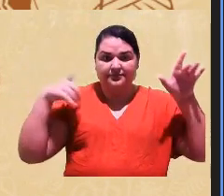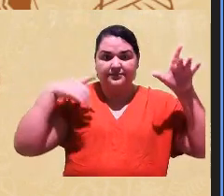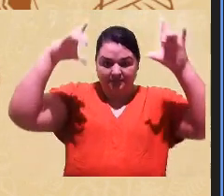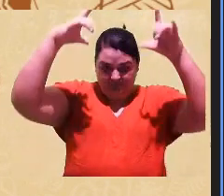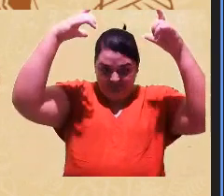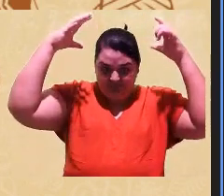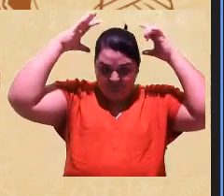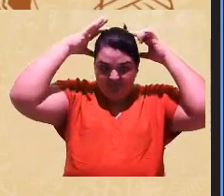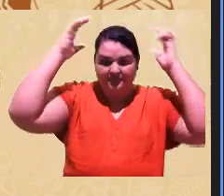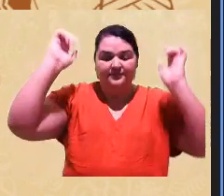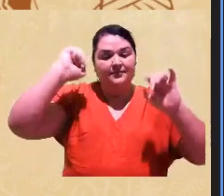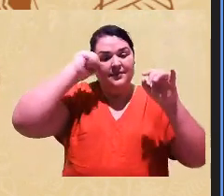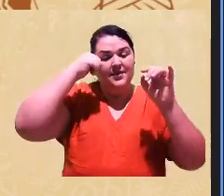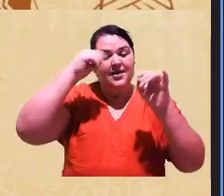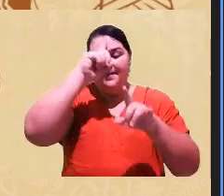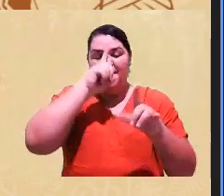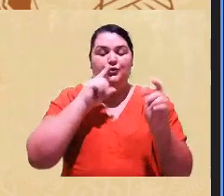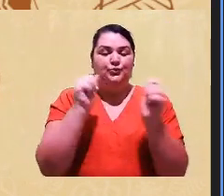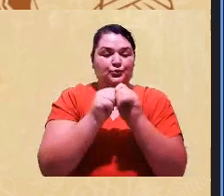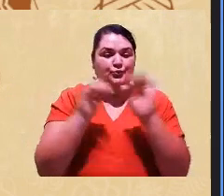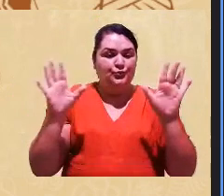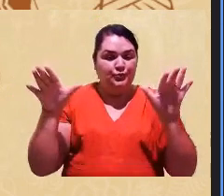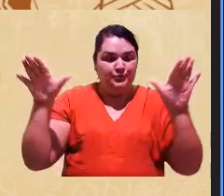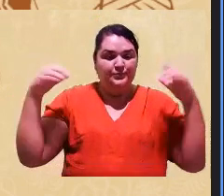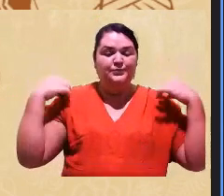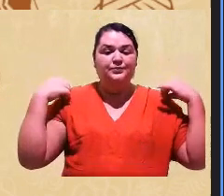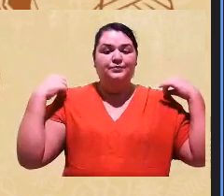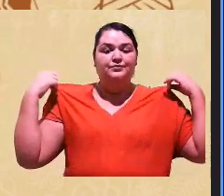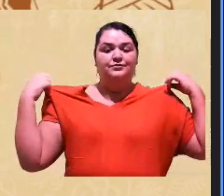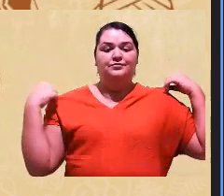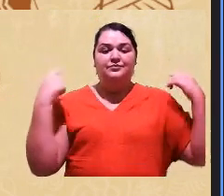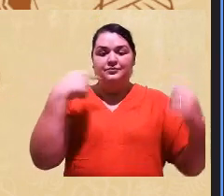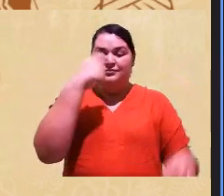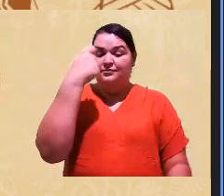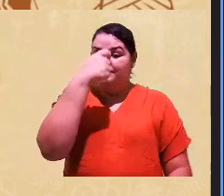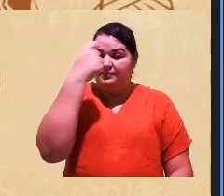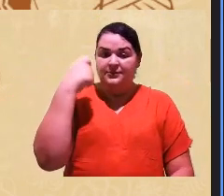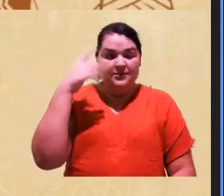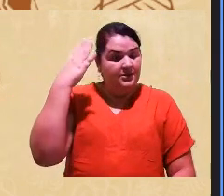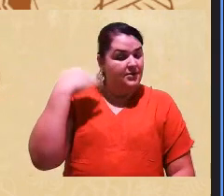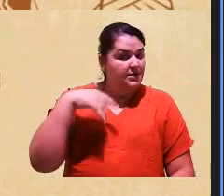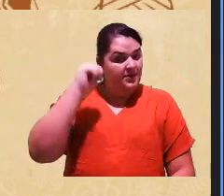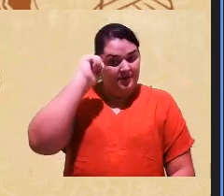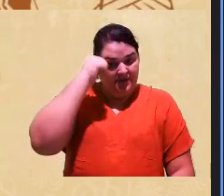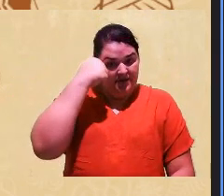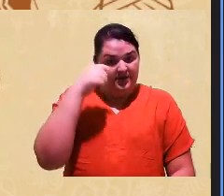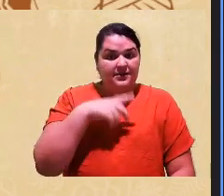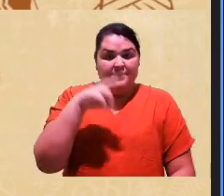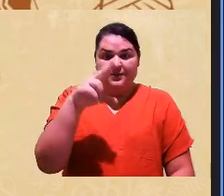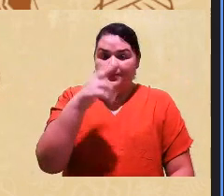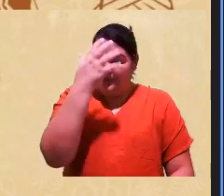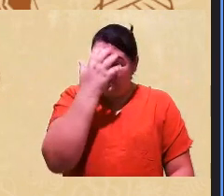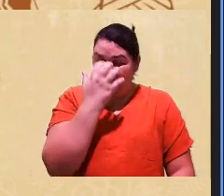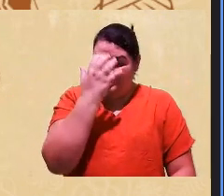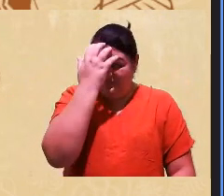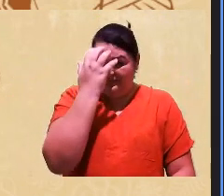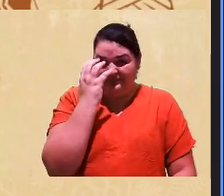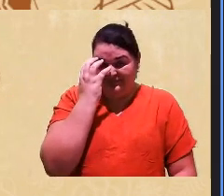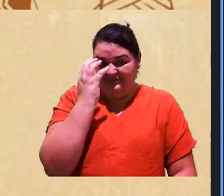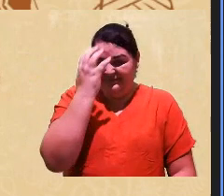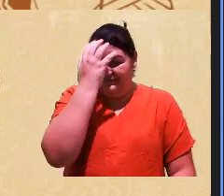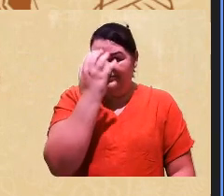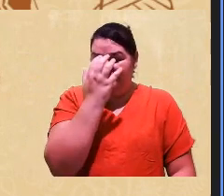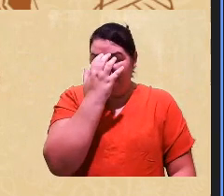preto e amarelo. Meu rosto está pintado, meu cabelo é preto, estou usando uma franjinha, estou com